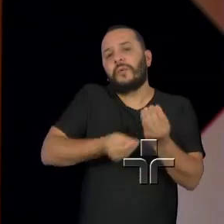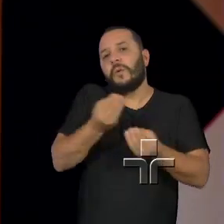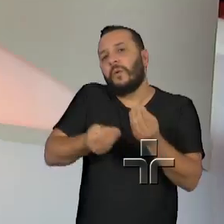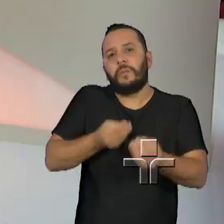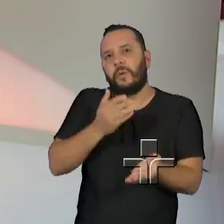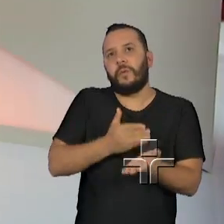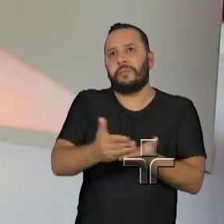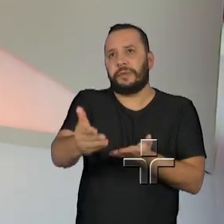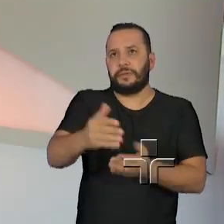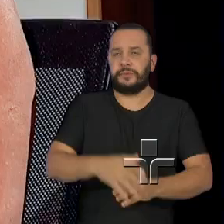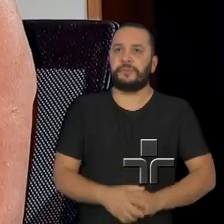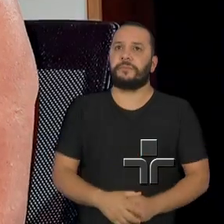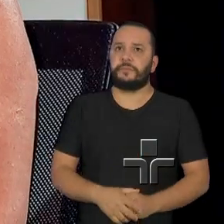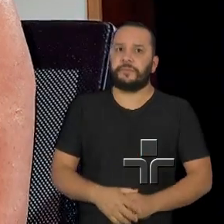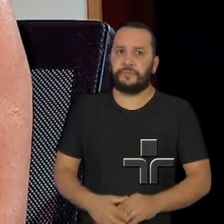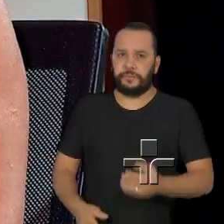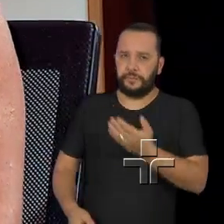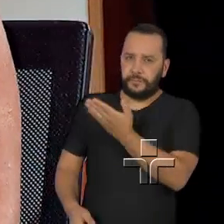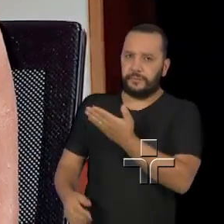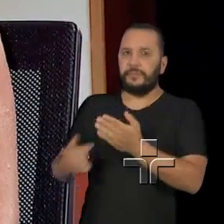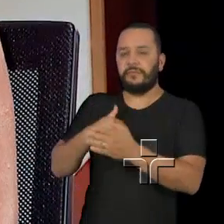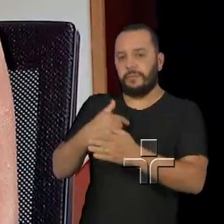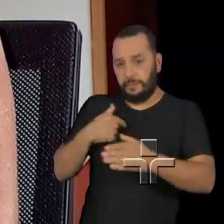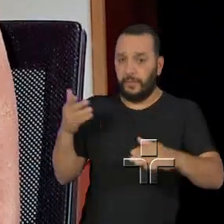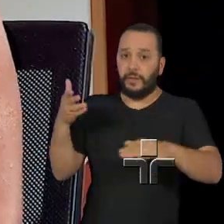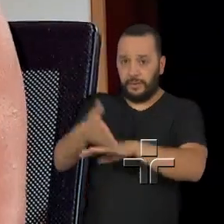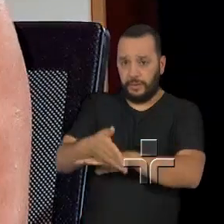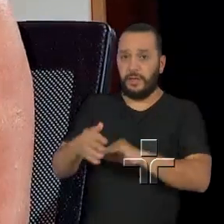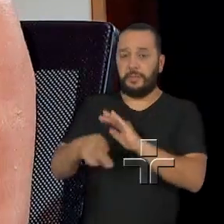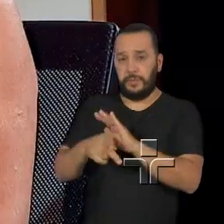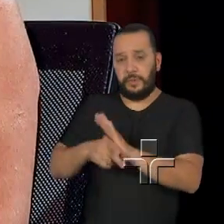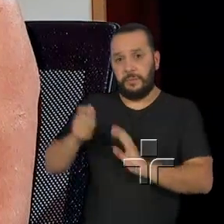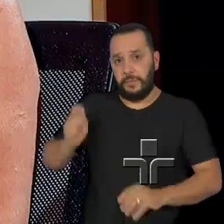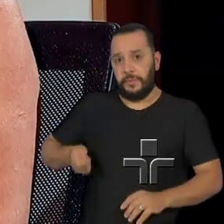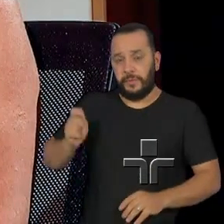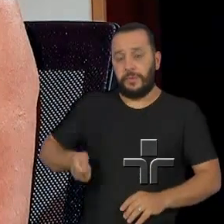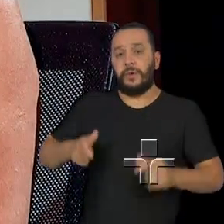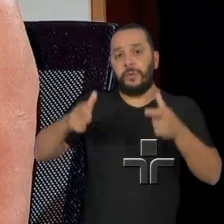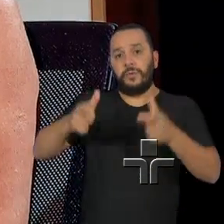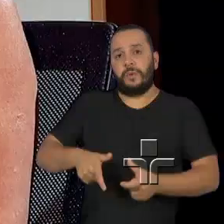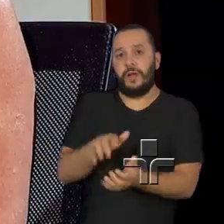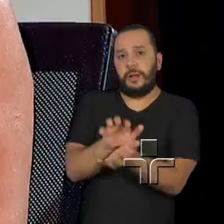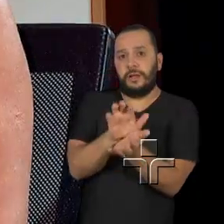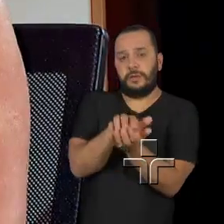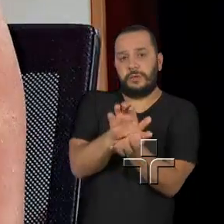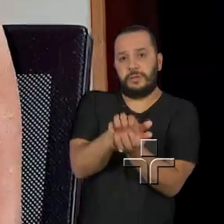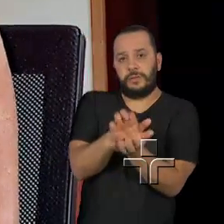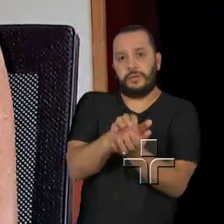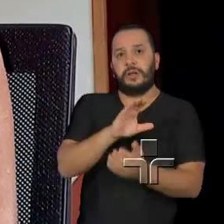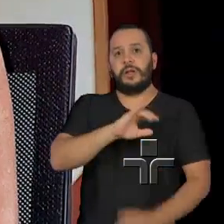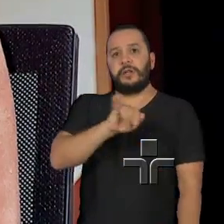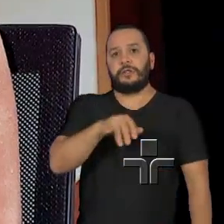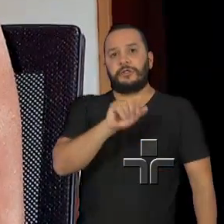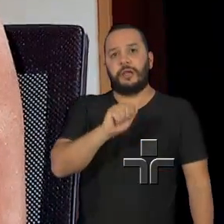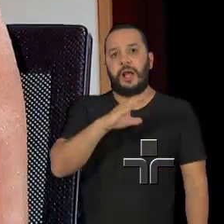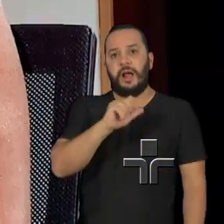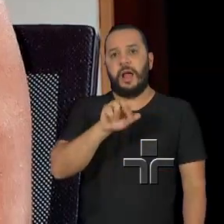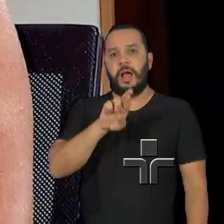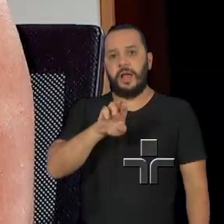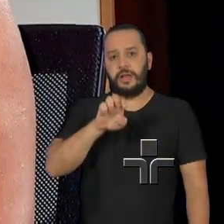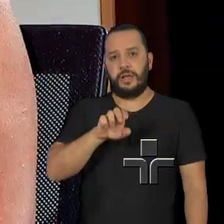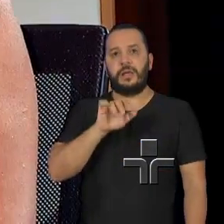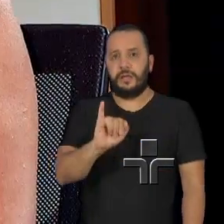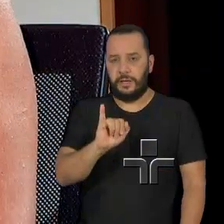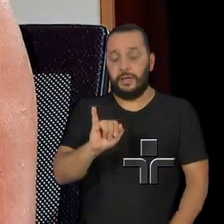começou. Eu assumi uma promotoria de justiça da infância em Jacareí no ano de 2012. Observei naquela ocasião